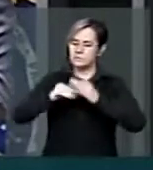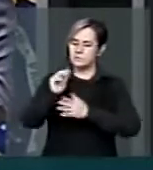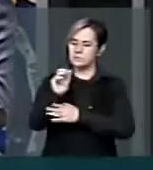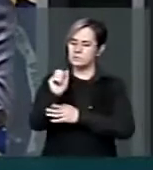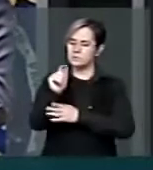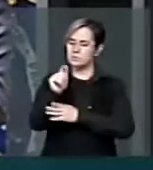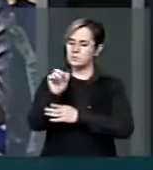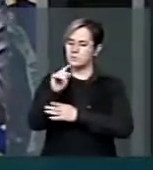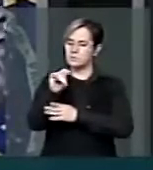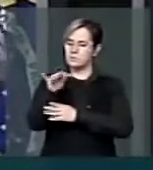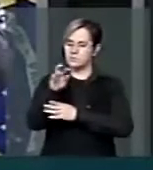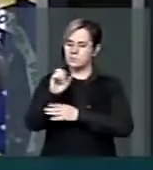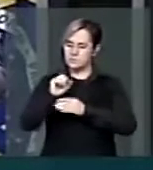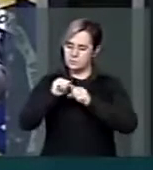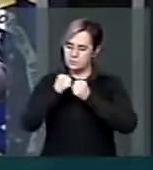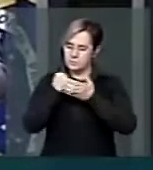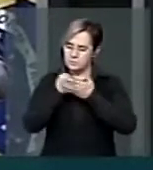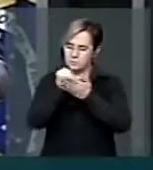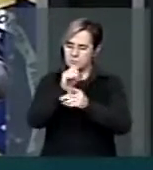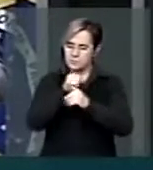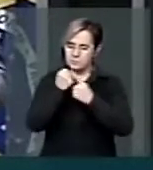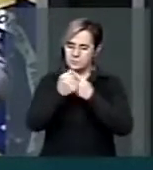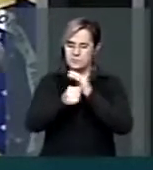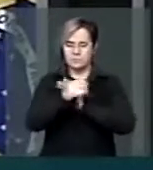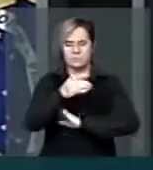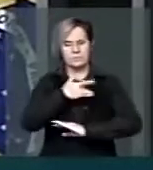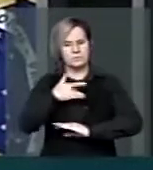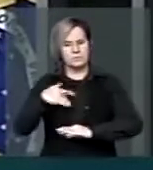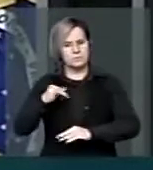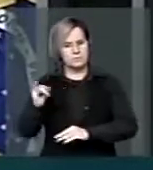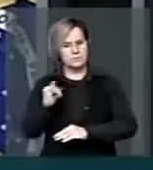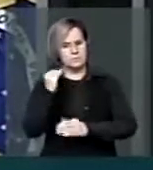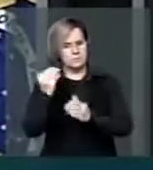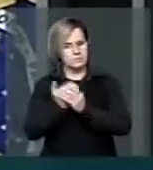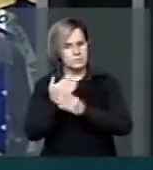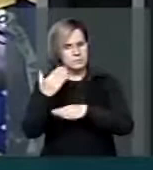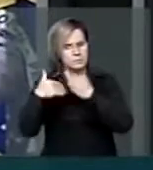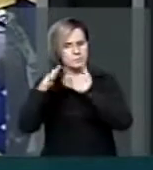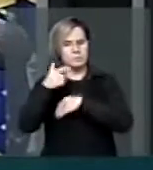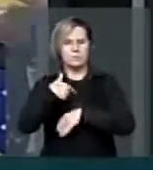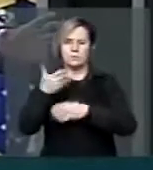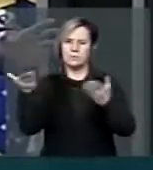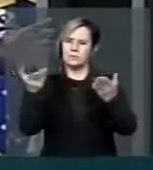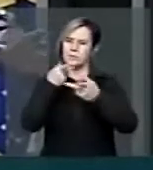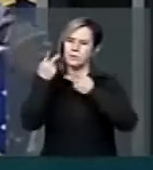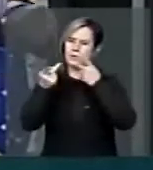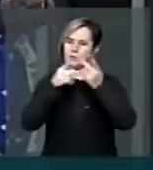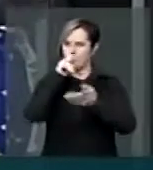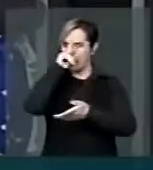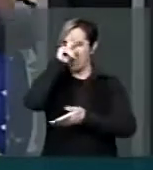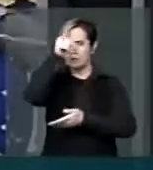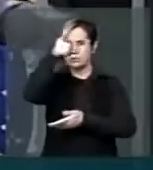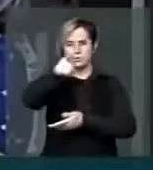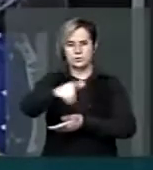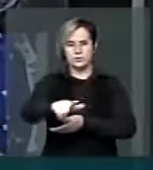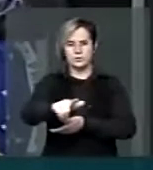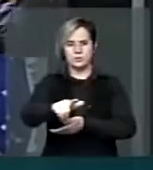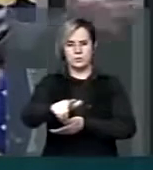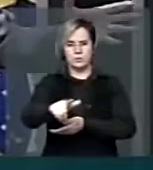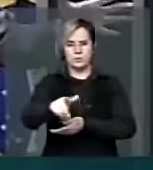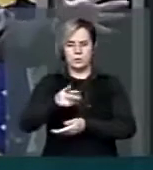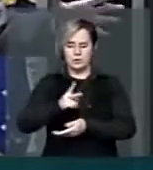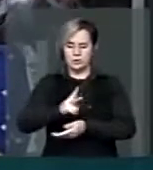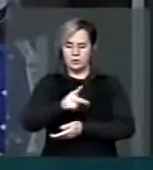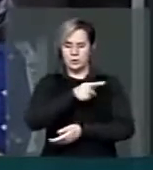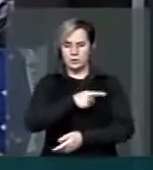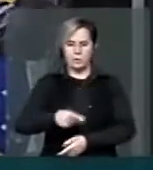eles têm uma importância fundamental nesse processo e eu quero aqui reforçar o que eu tenho dito. Enquanto a presidente